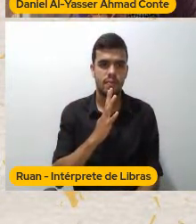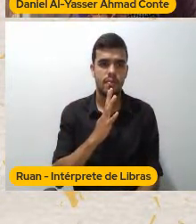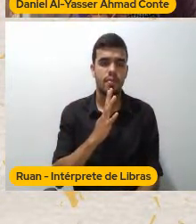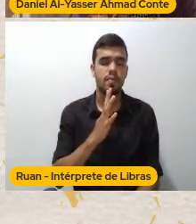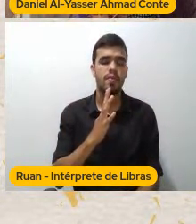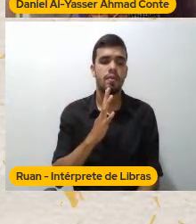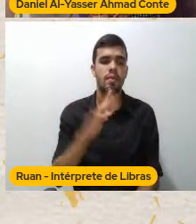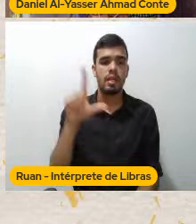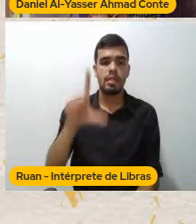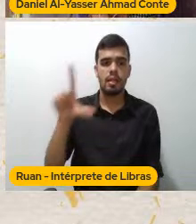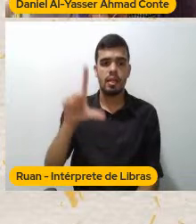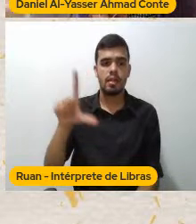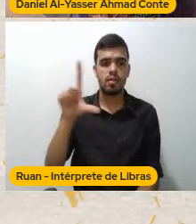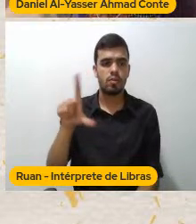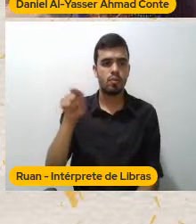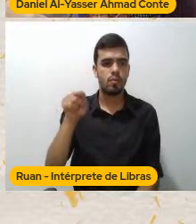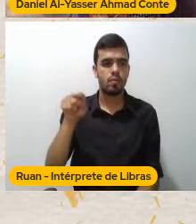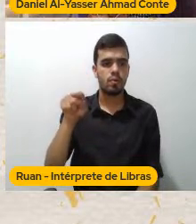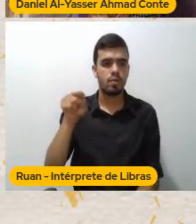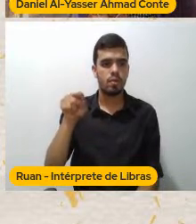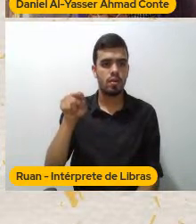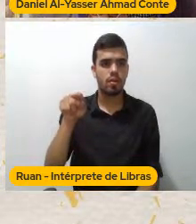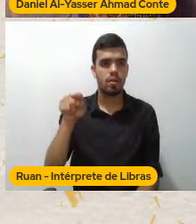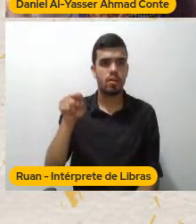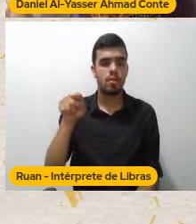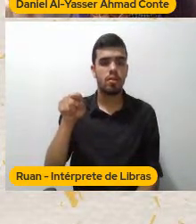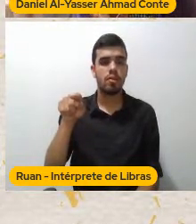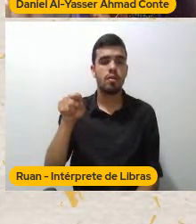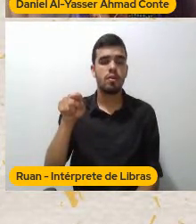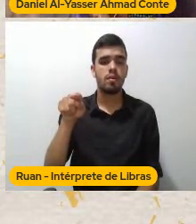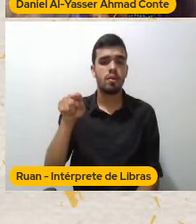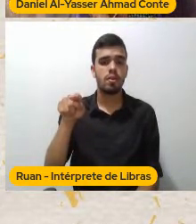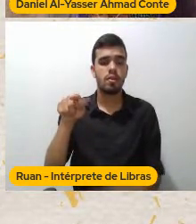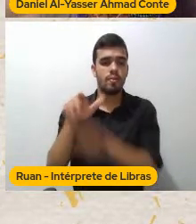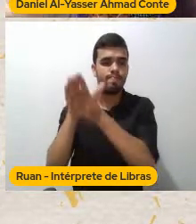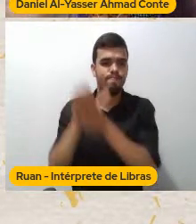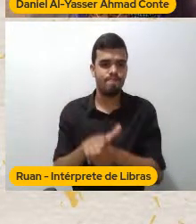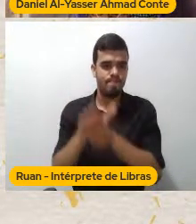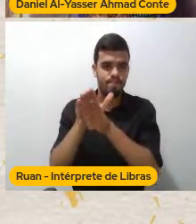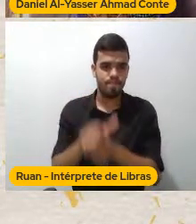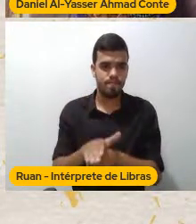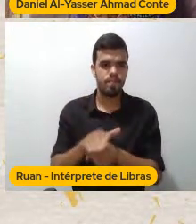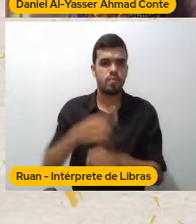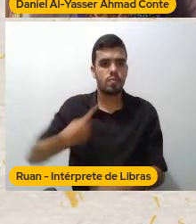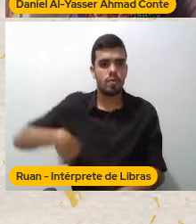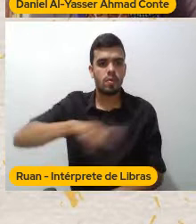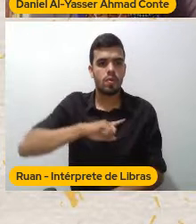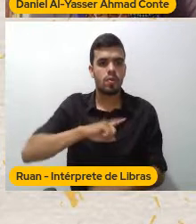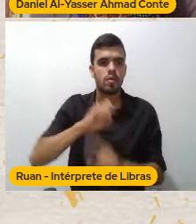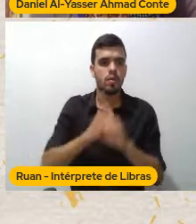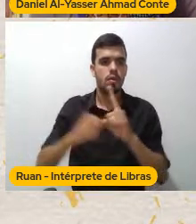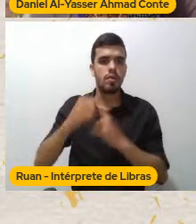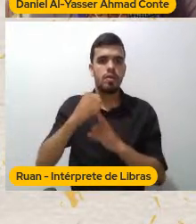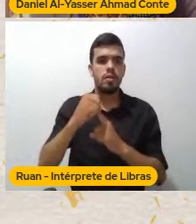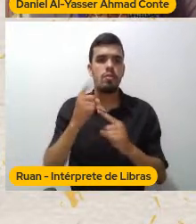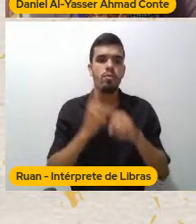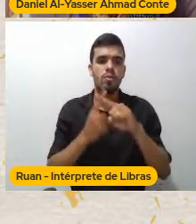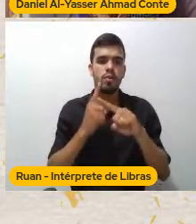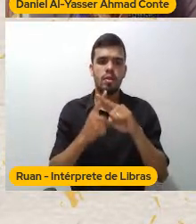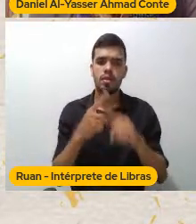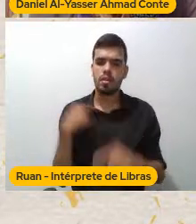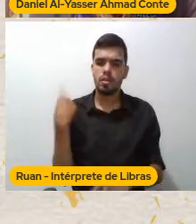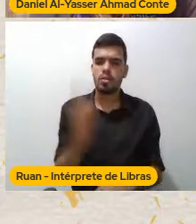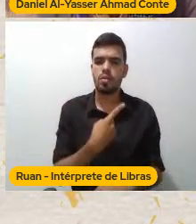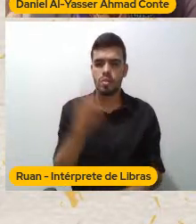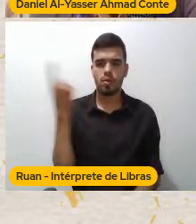A literatura Que nos operou E que nos oprimiu Porque aí A gente consegue De fato Entender